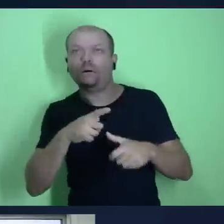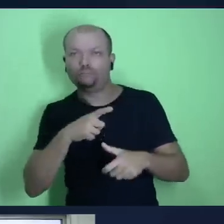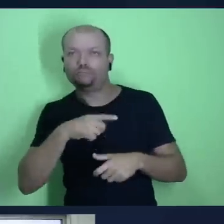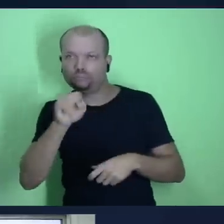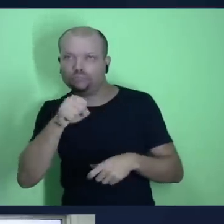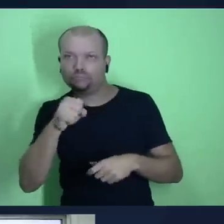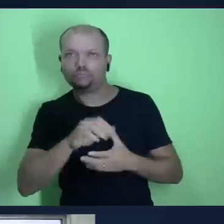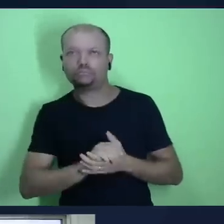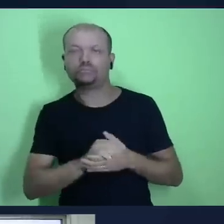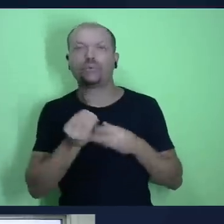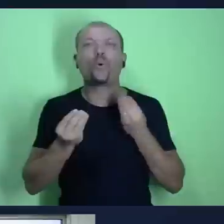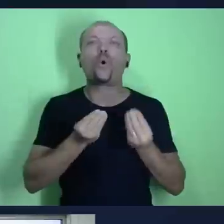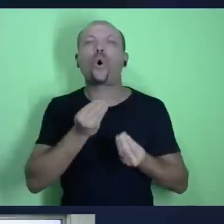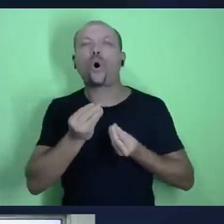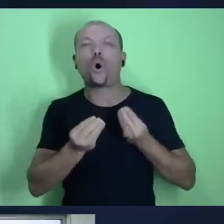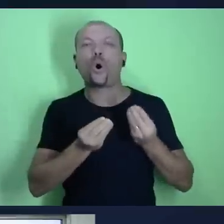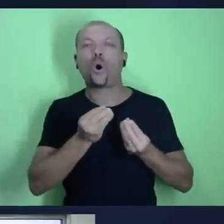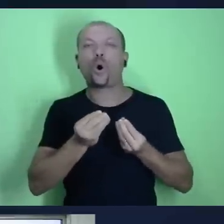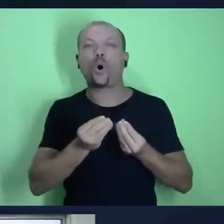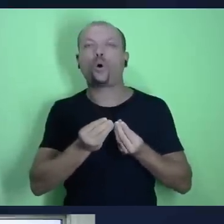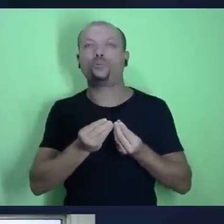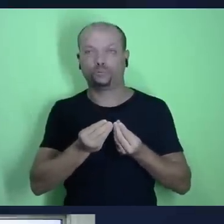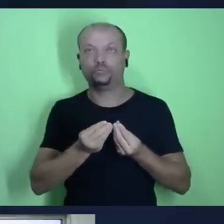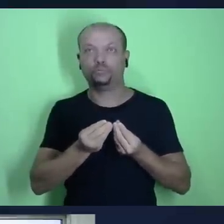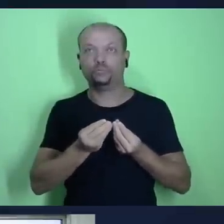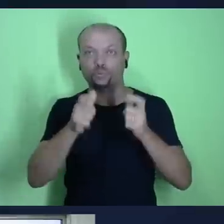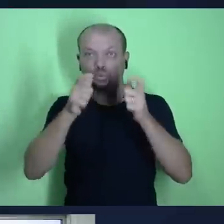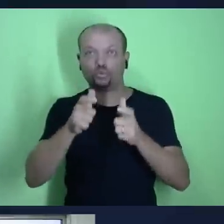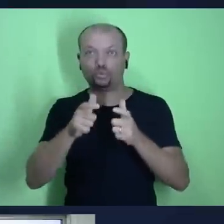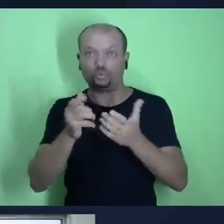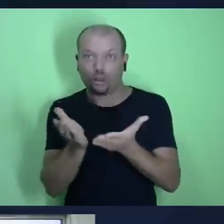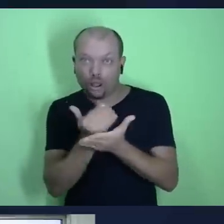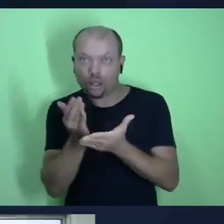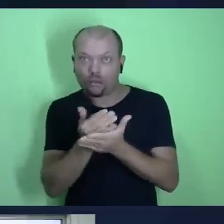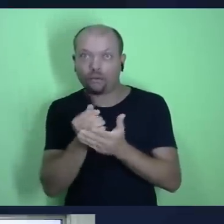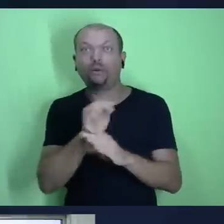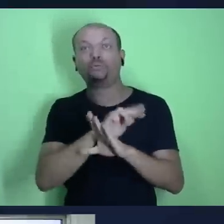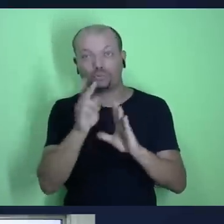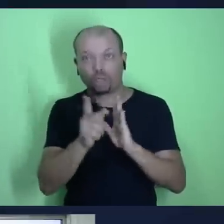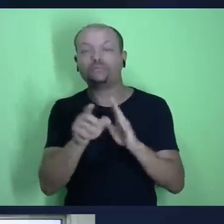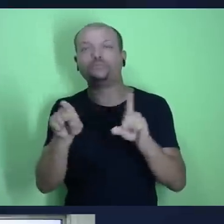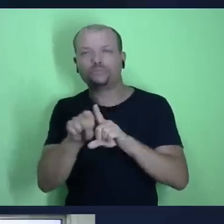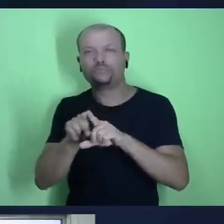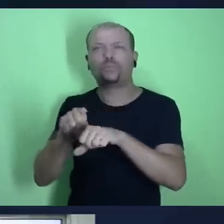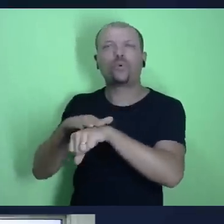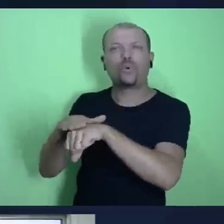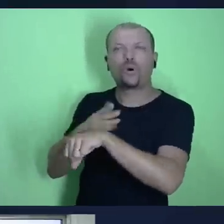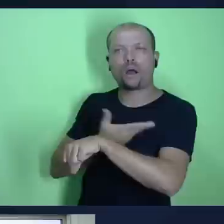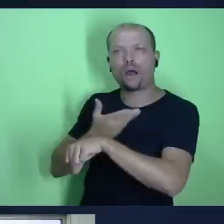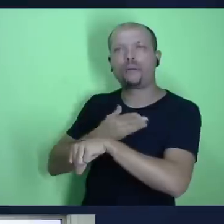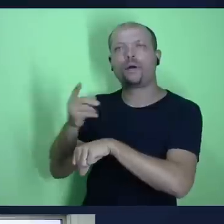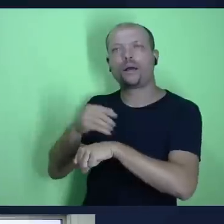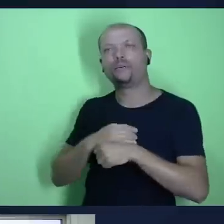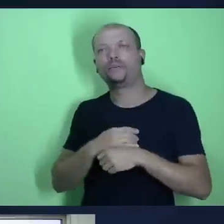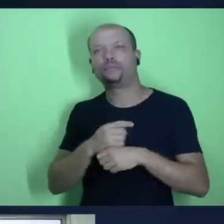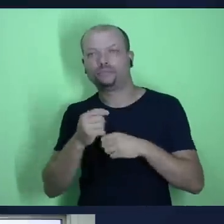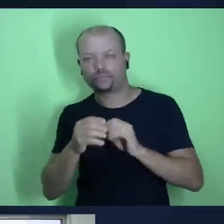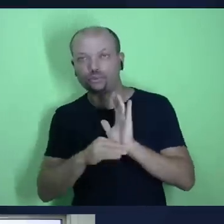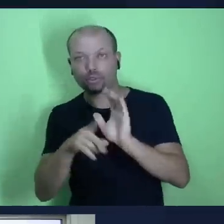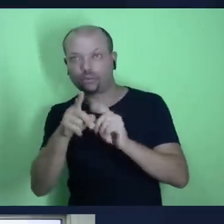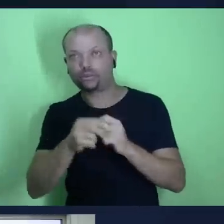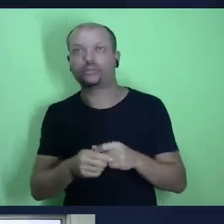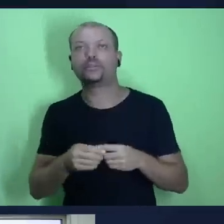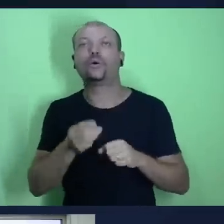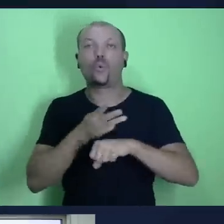na CPB, na livraria CPB do Unasco, conversando ali com os amigos, eles vão atender você. O WhatsApp